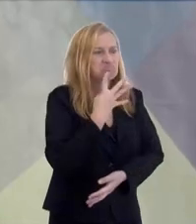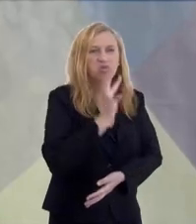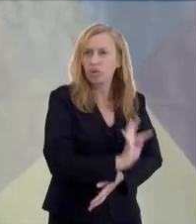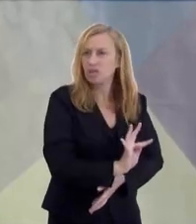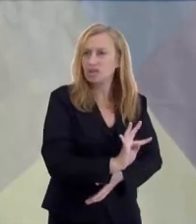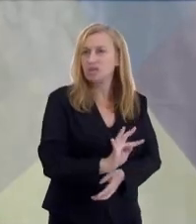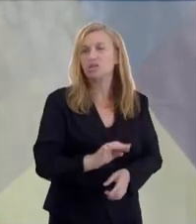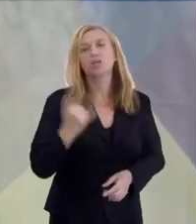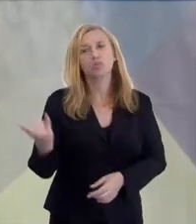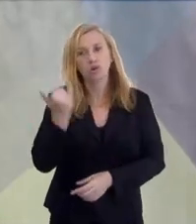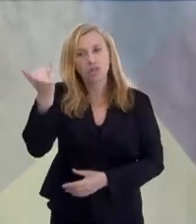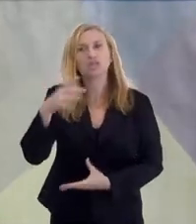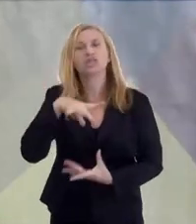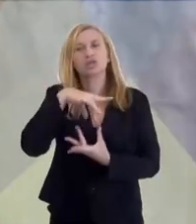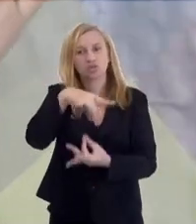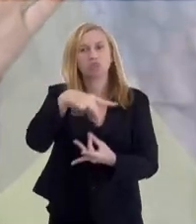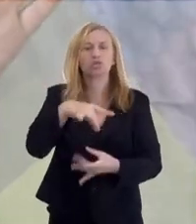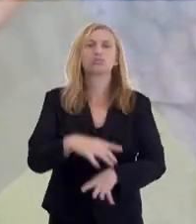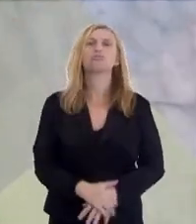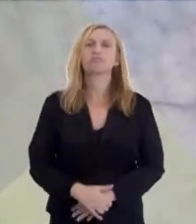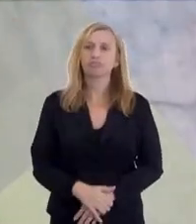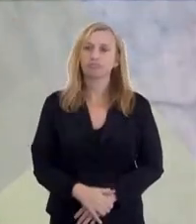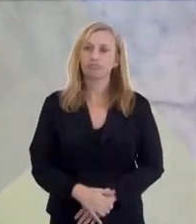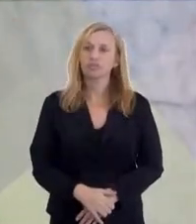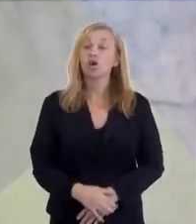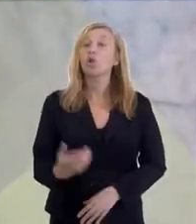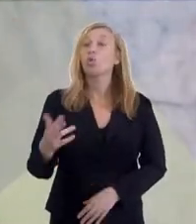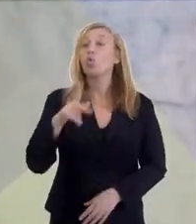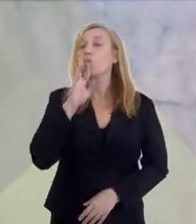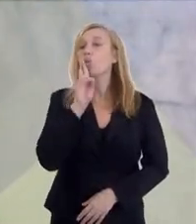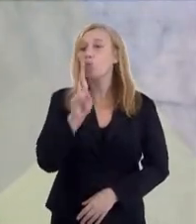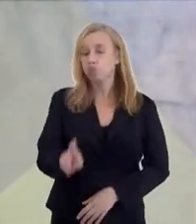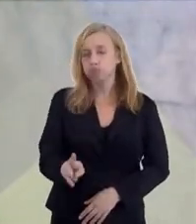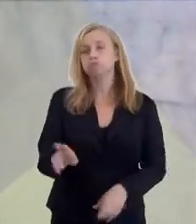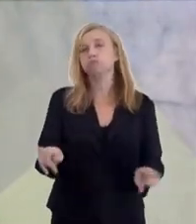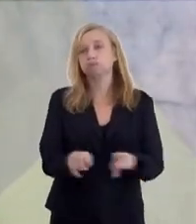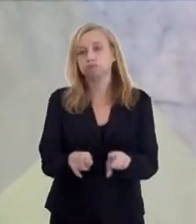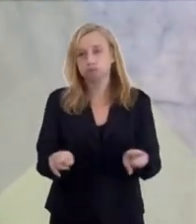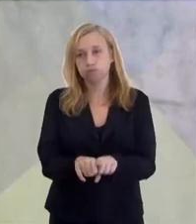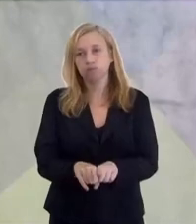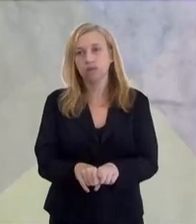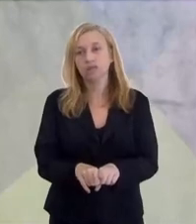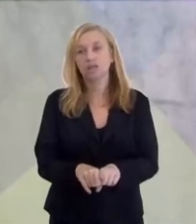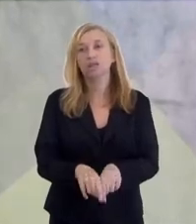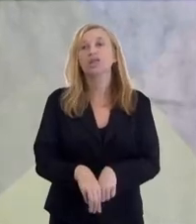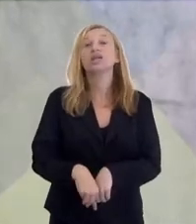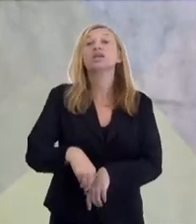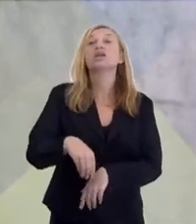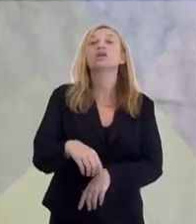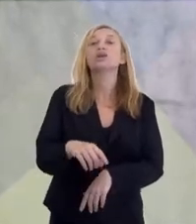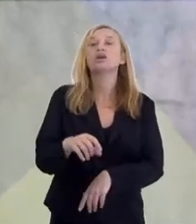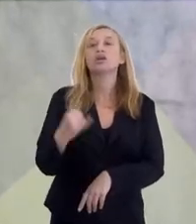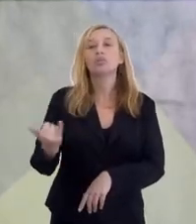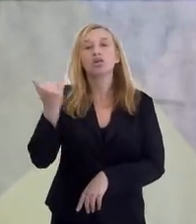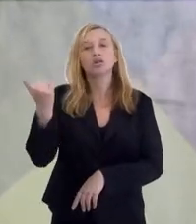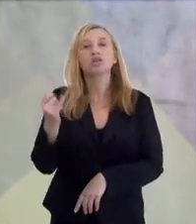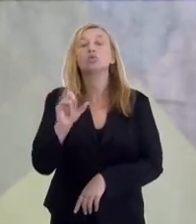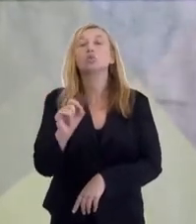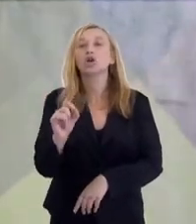Joãozinho, que a gente não sabe quem é. Não, o importante é o espiritismo. Isso. E o resultado.